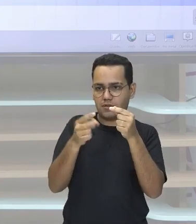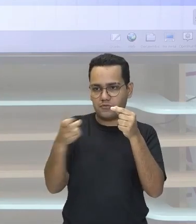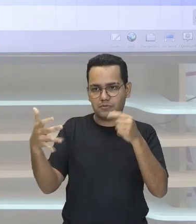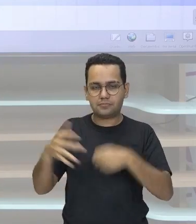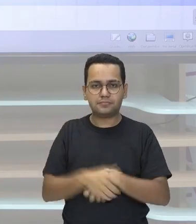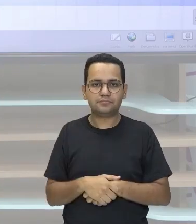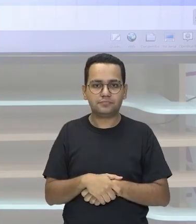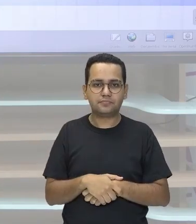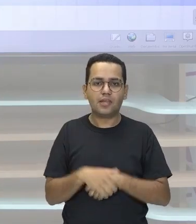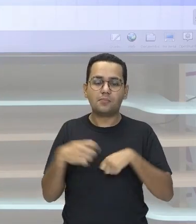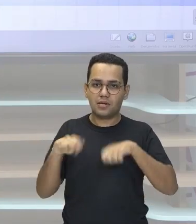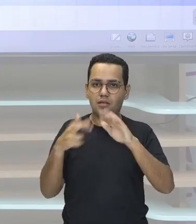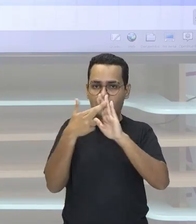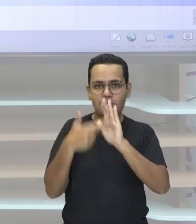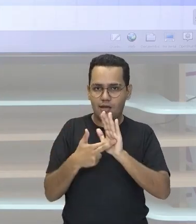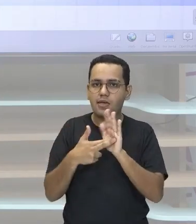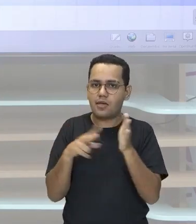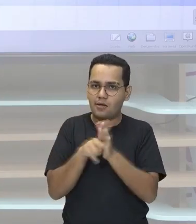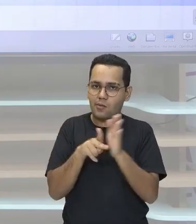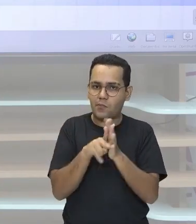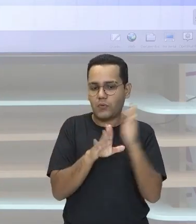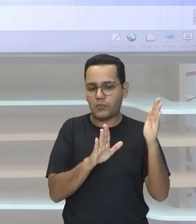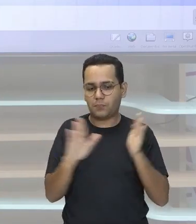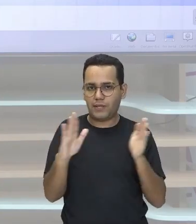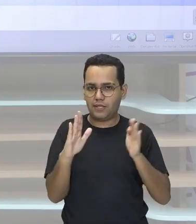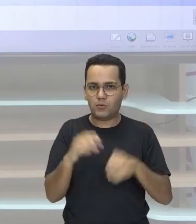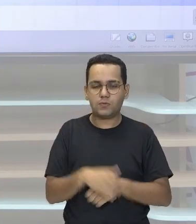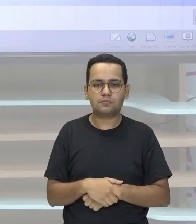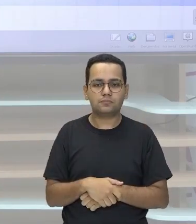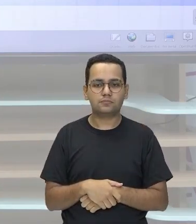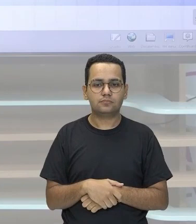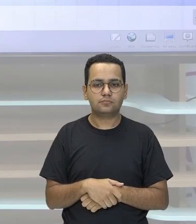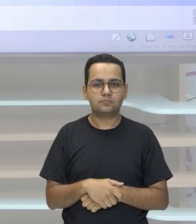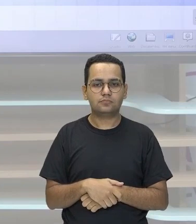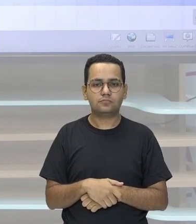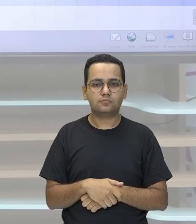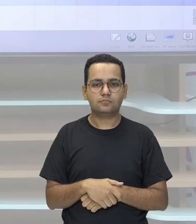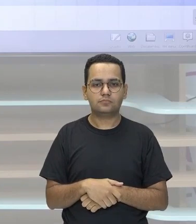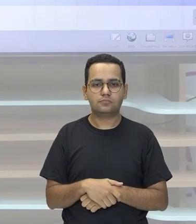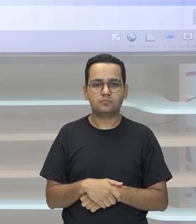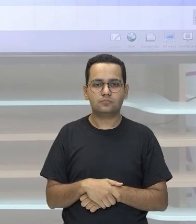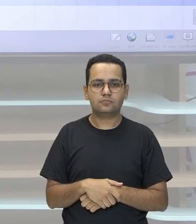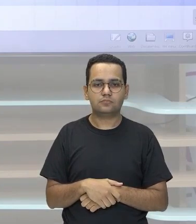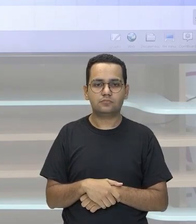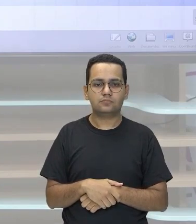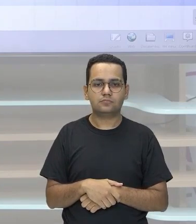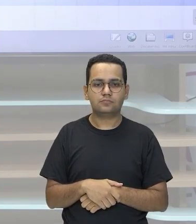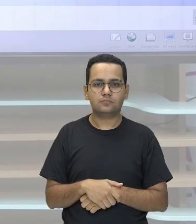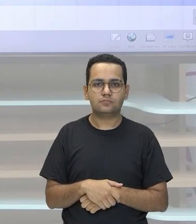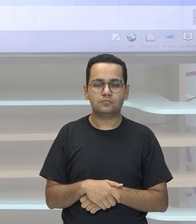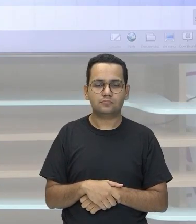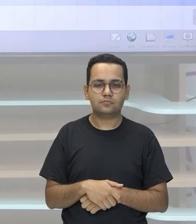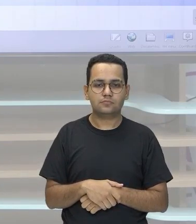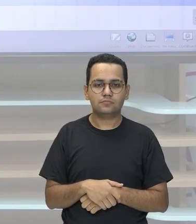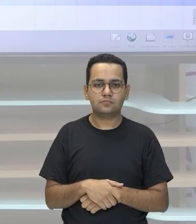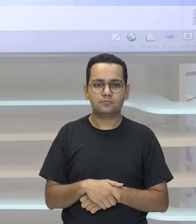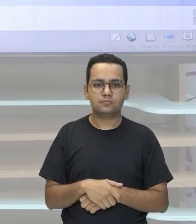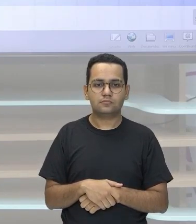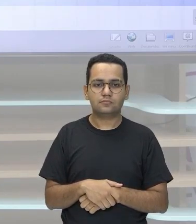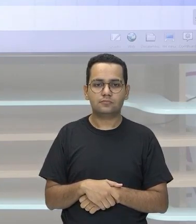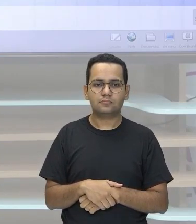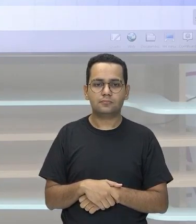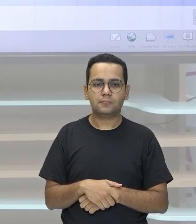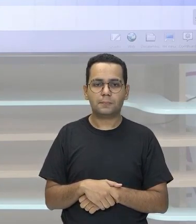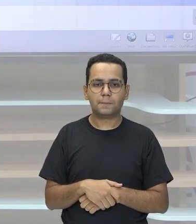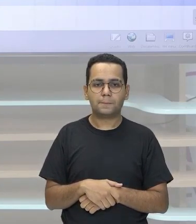dentro desse intervalinho Então vamos mexer com ele Que seria uma outra forma de escrever Ou seja Uma forma